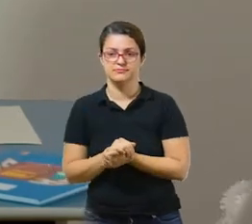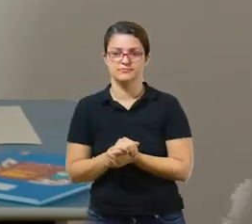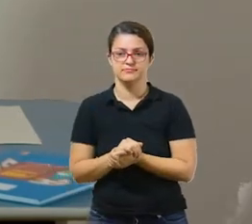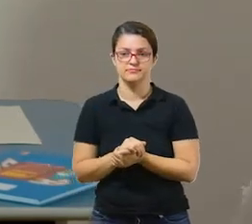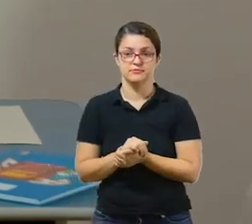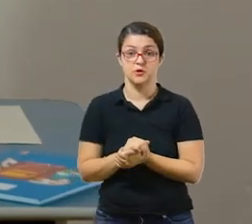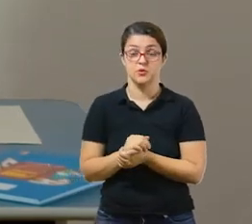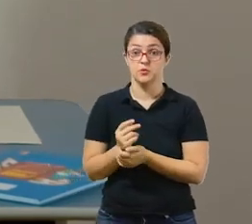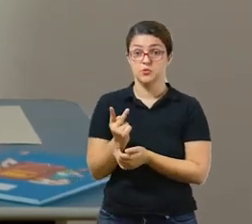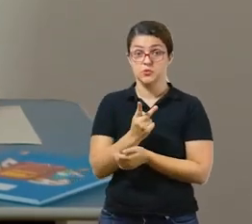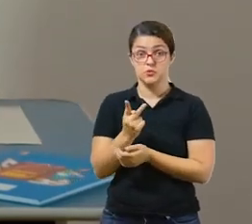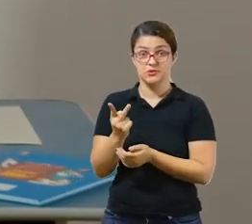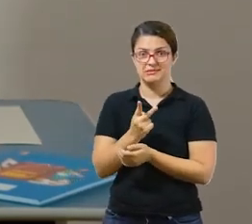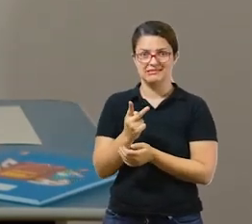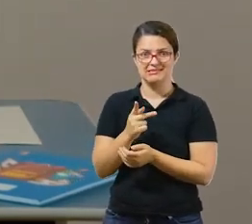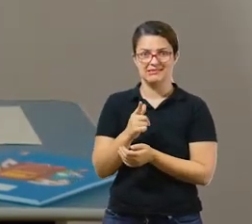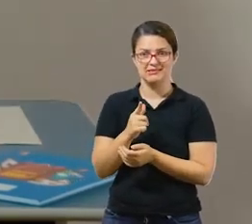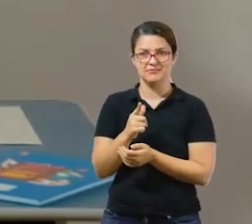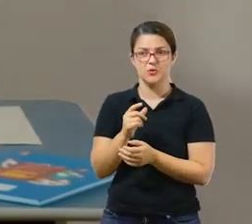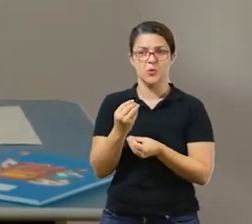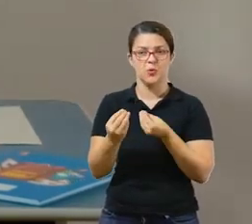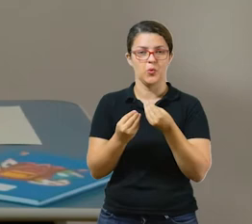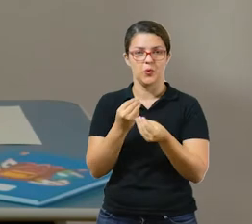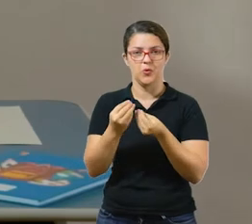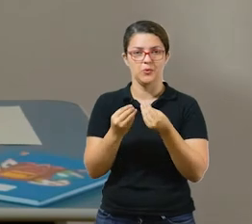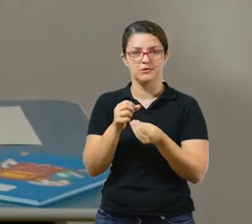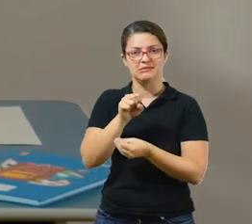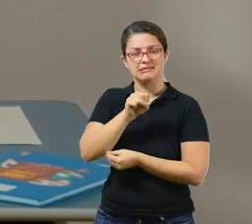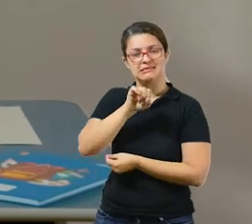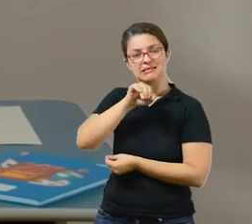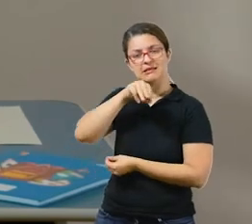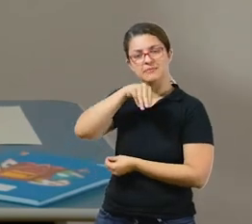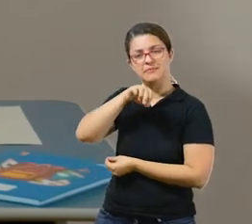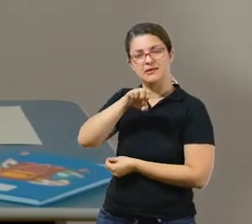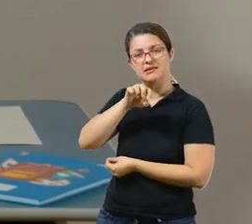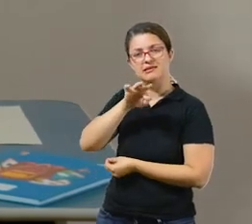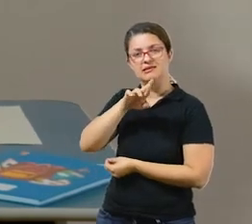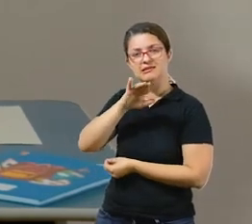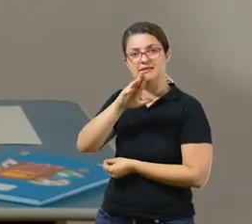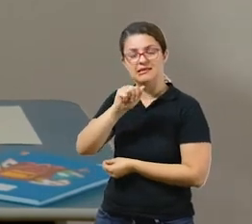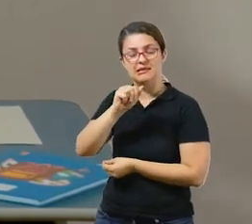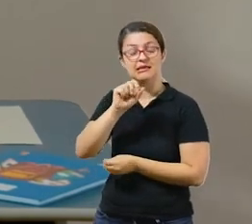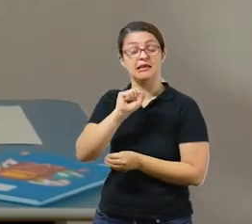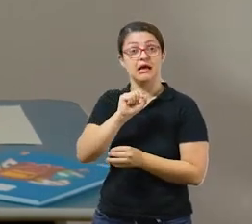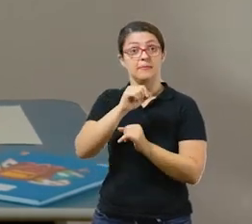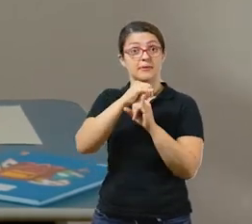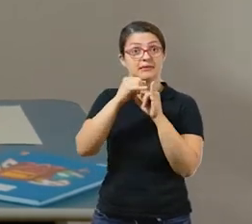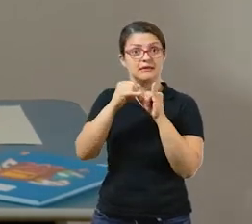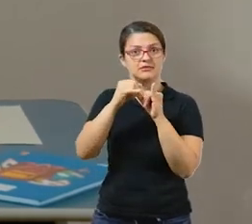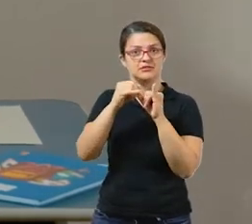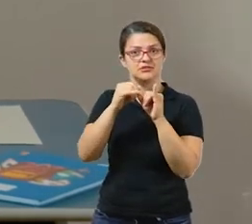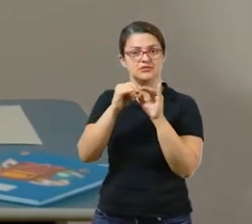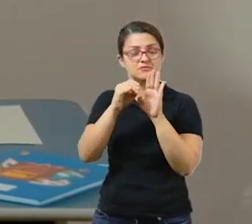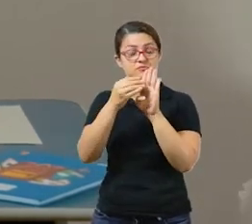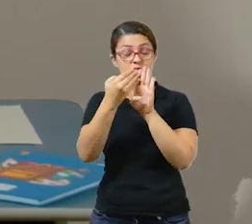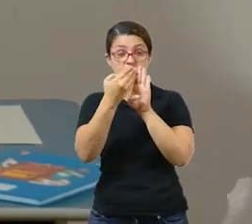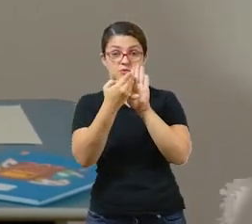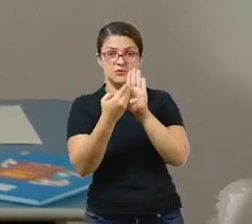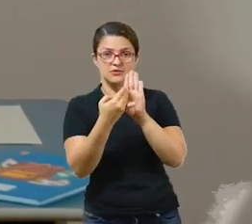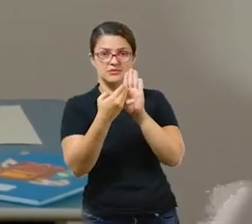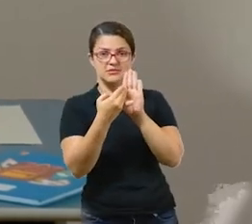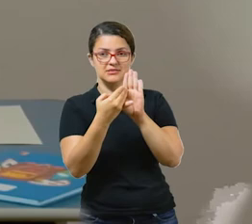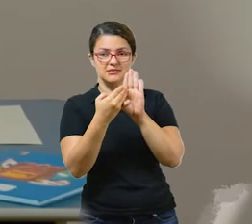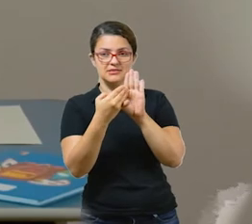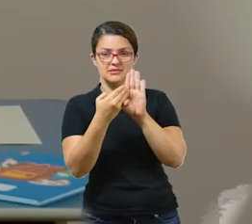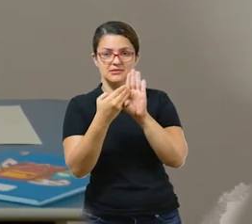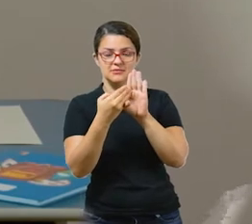com simetria. Simetria é desenhar a outra parte da imagem que está faltando, exatamente igual como